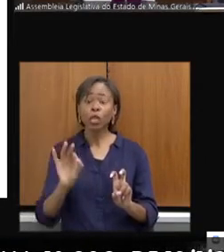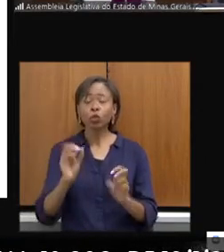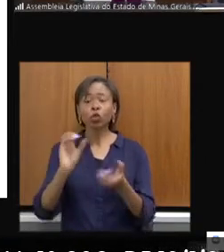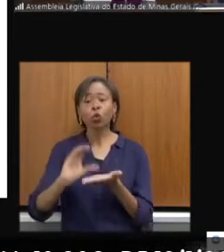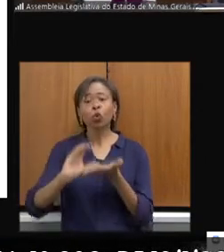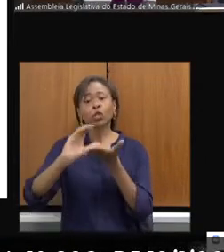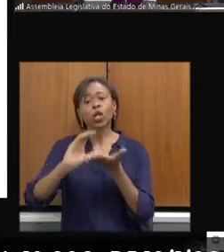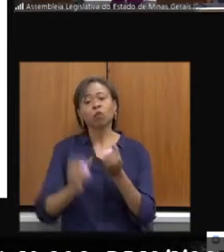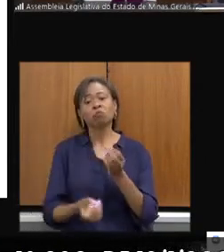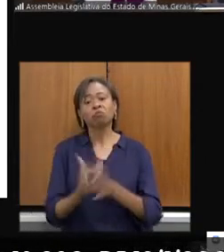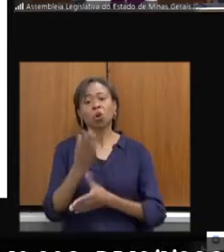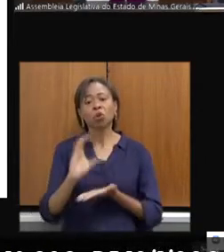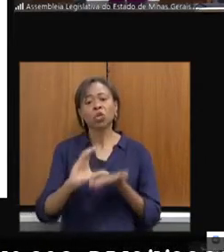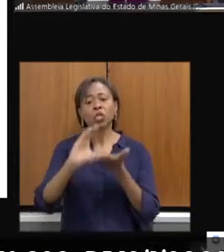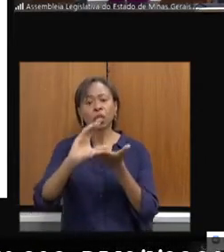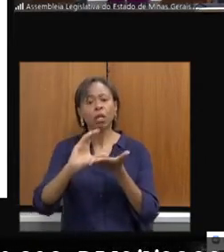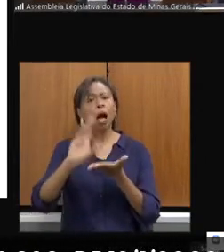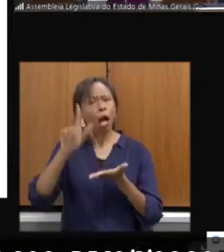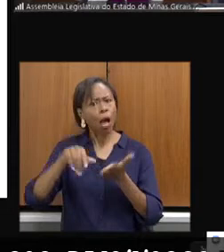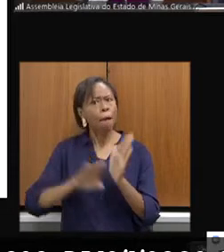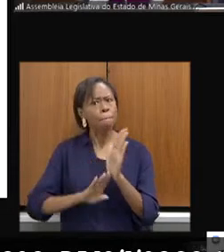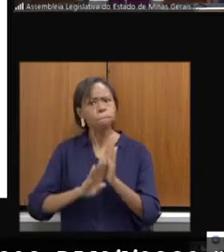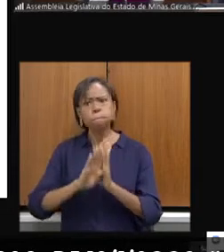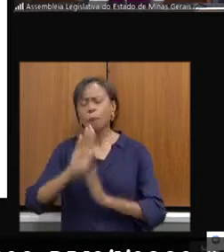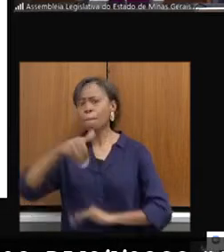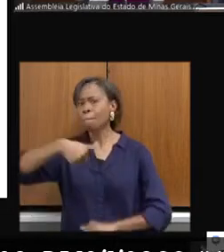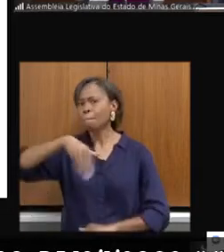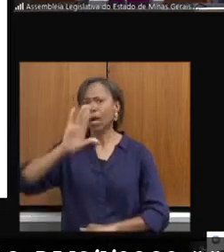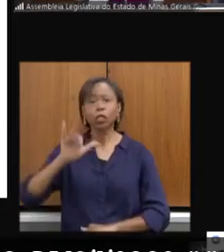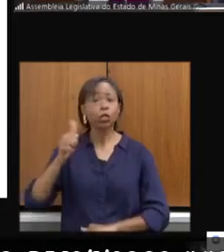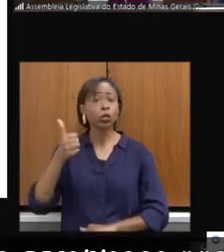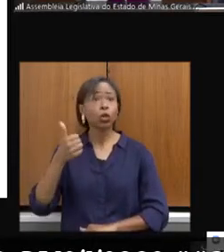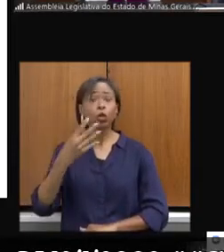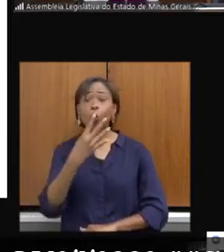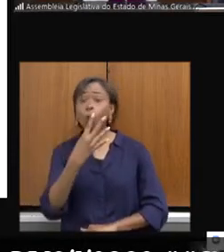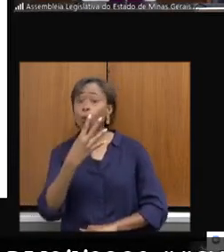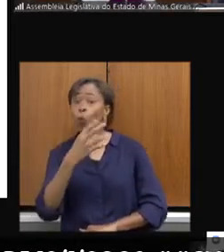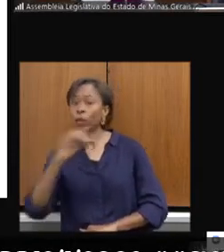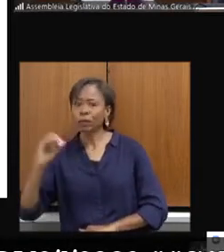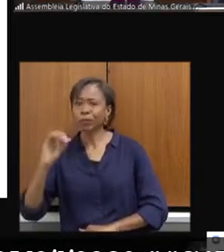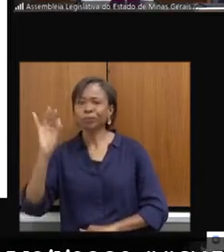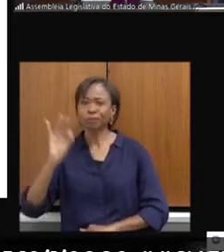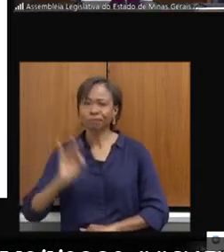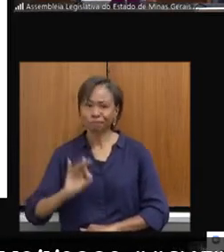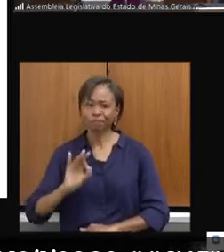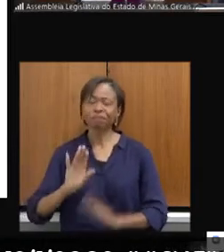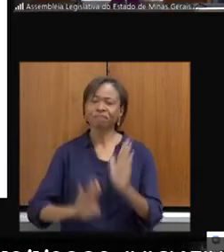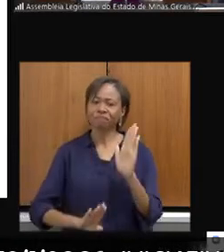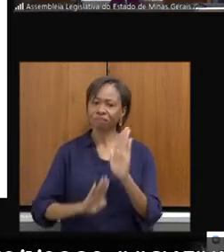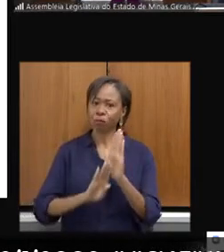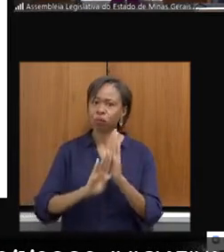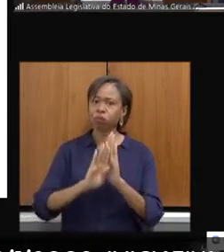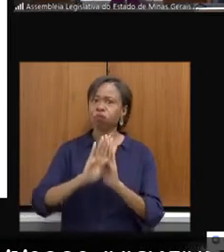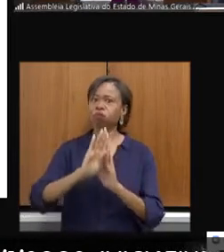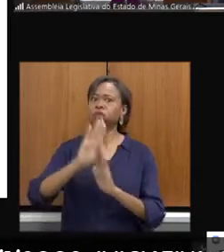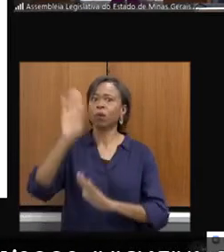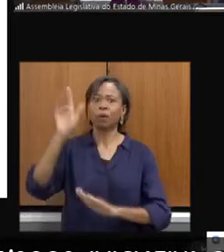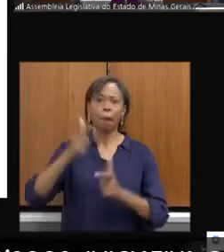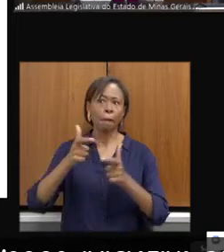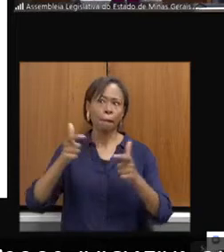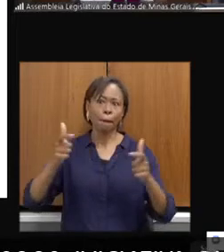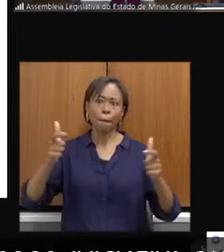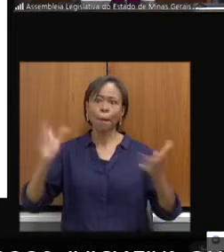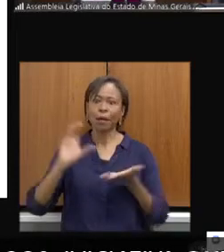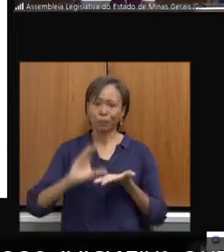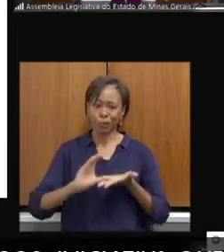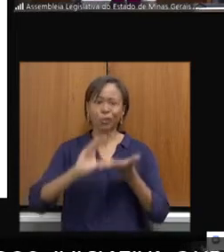é uma taxa de crescimento de mais de 400%. Foi extremamente expressiva essa ampliação. E